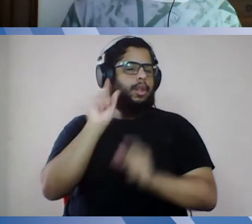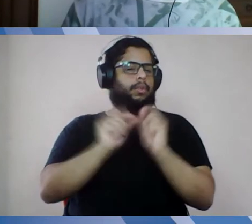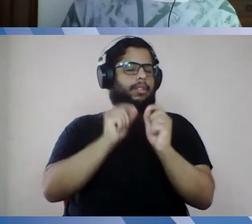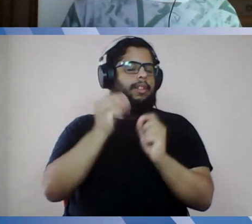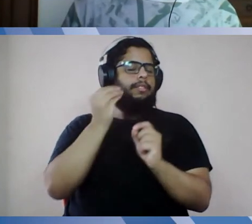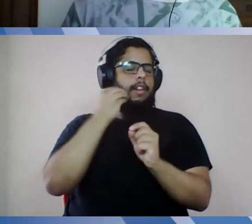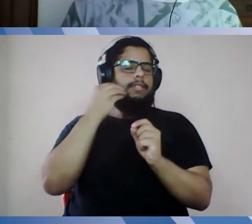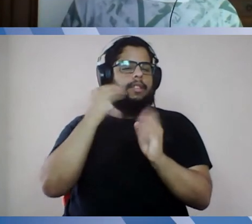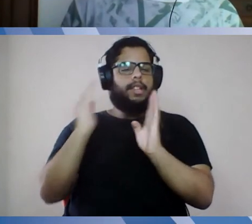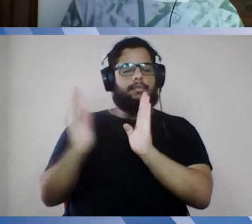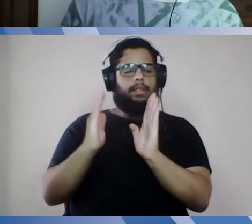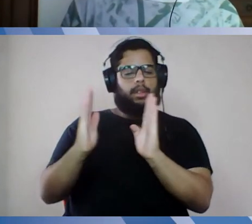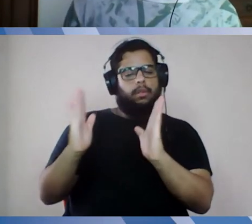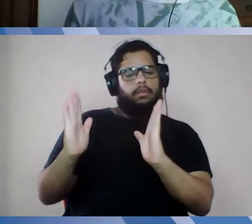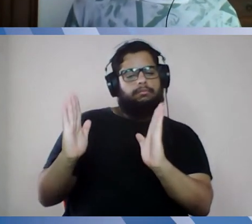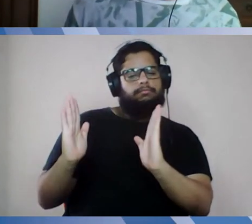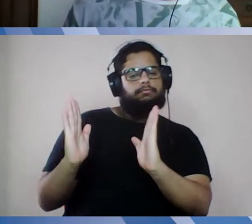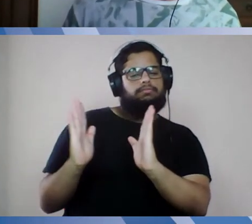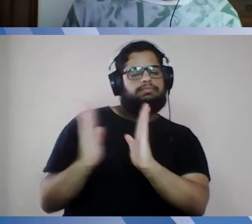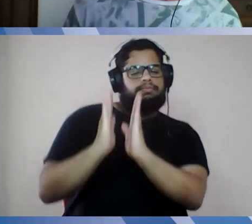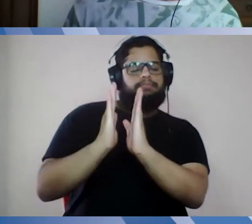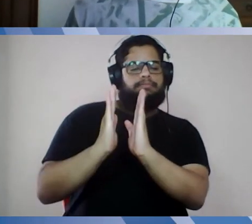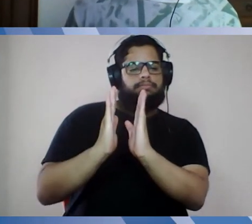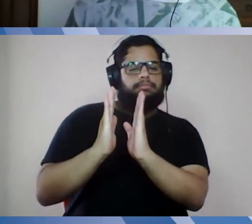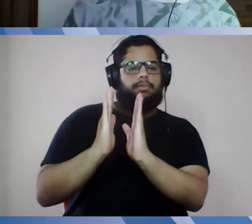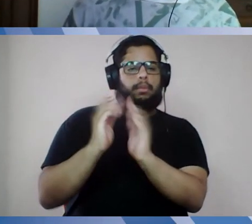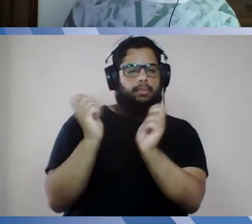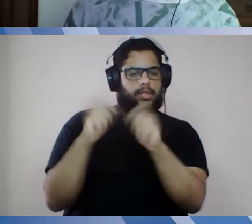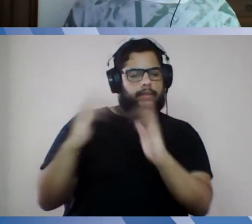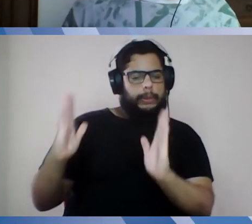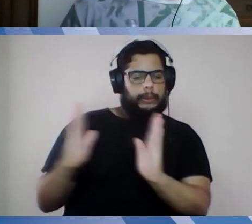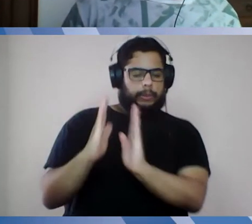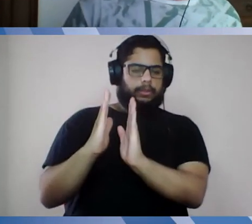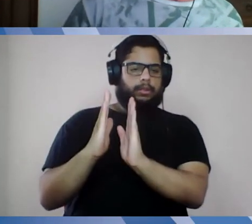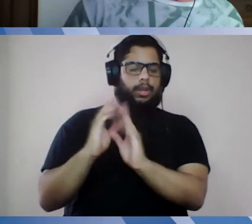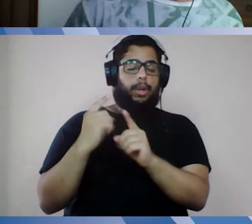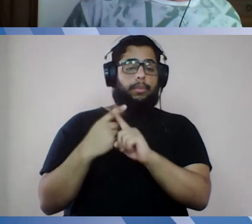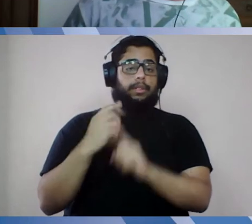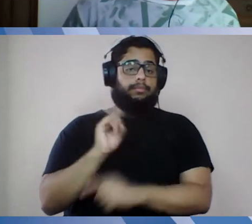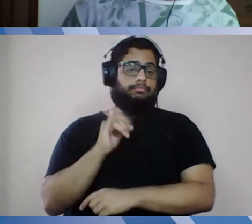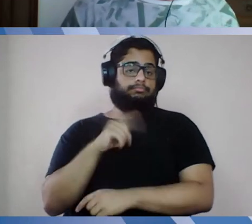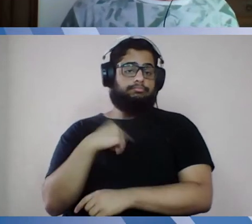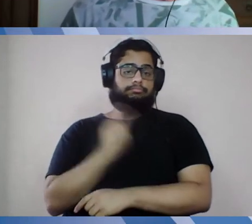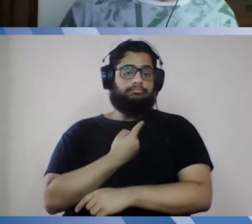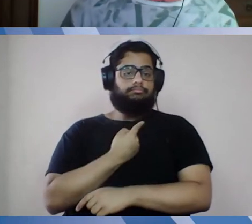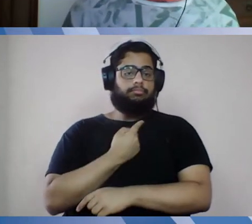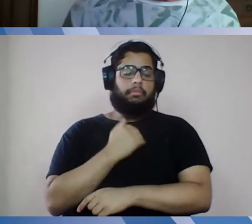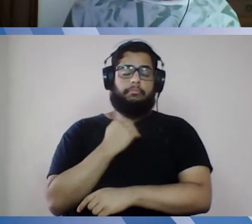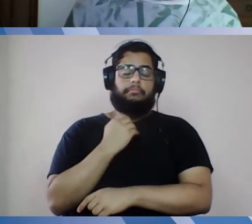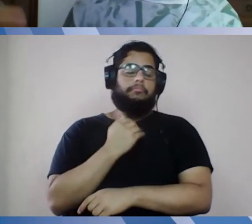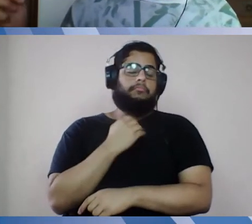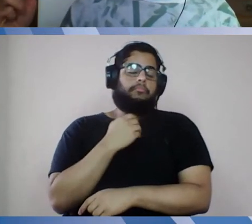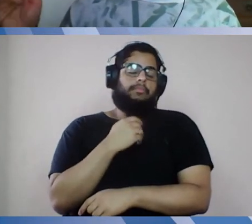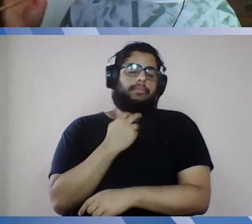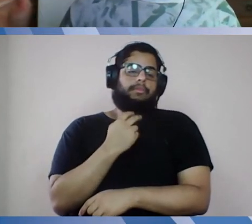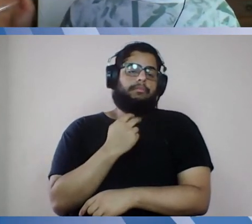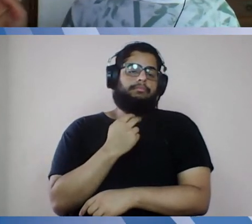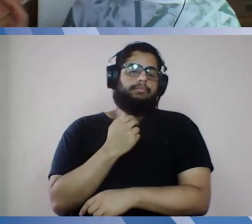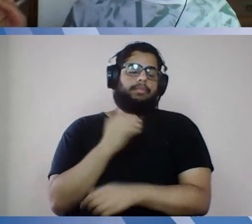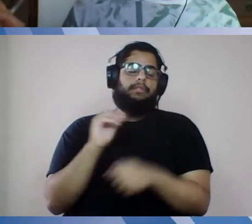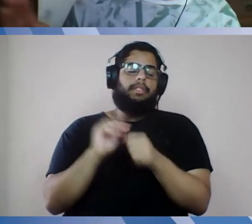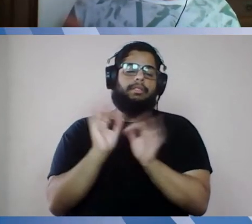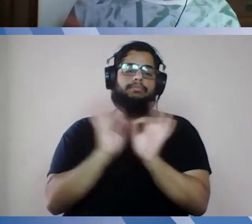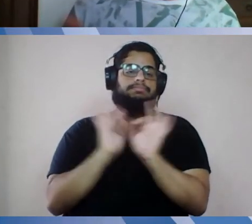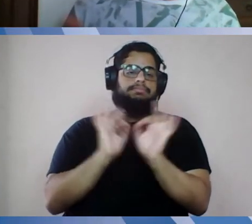tempo para o menor prazo possível, porque se a gente não fizer nada nesse momento agora, se a